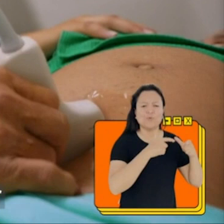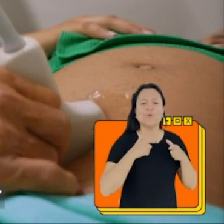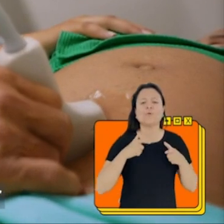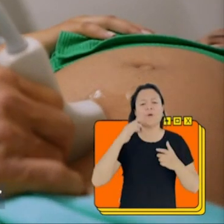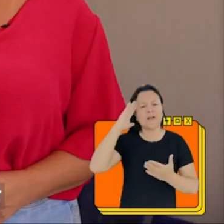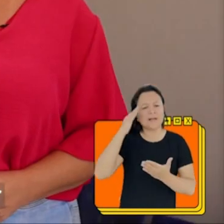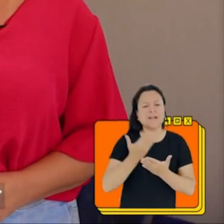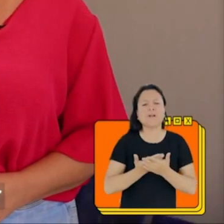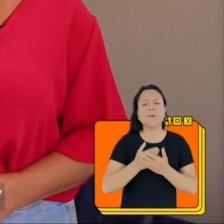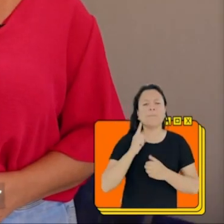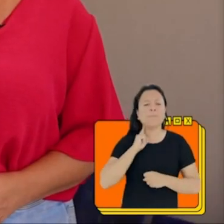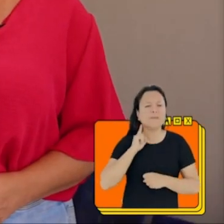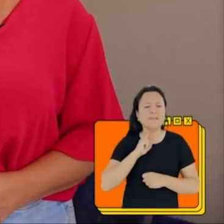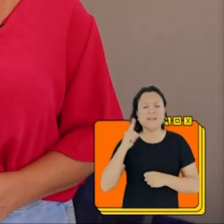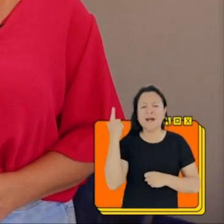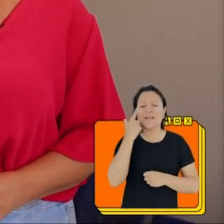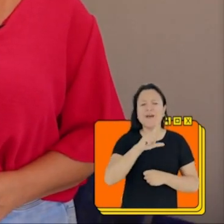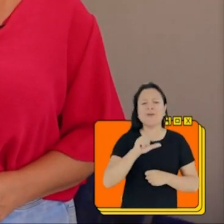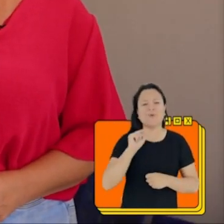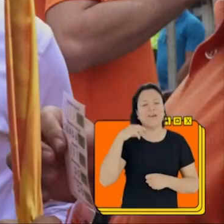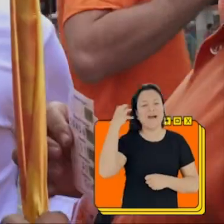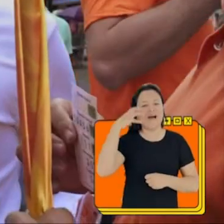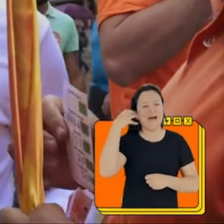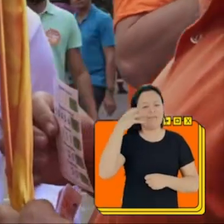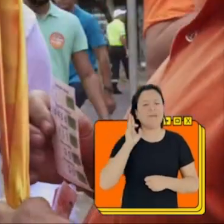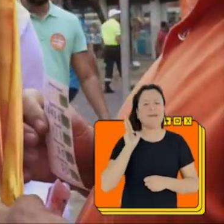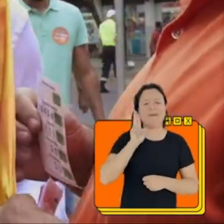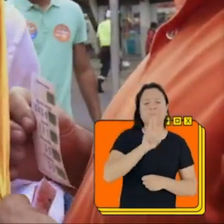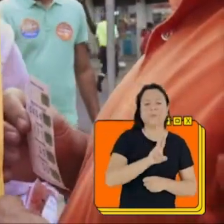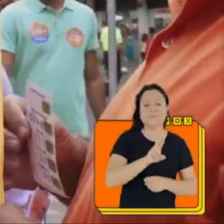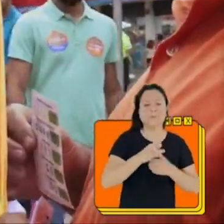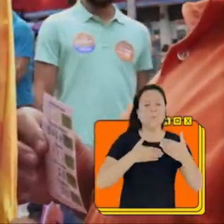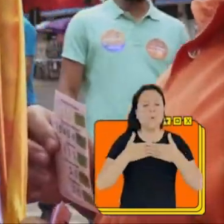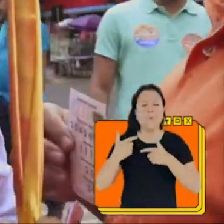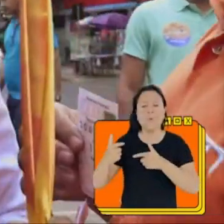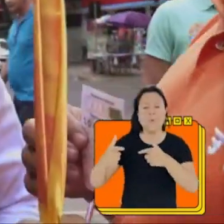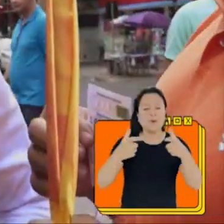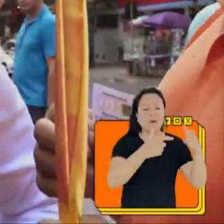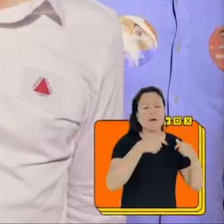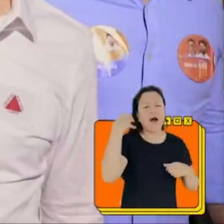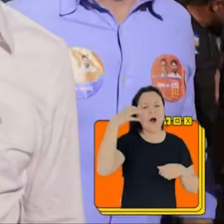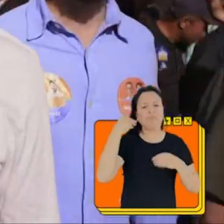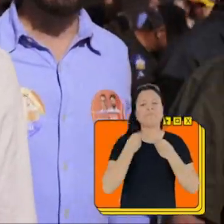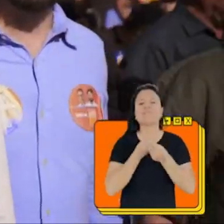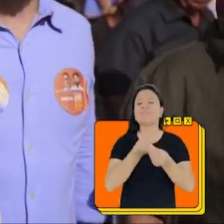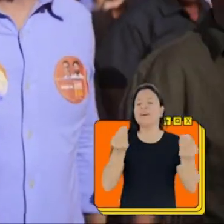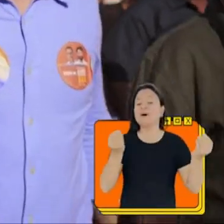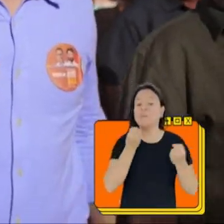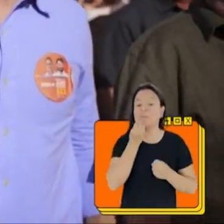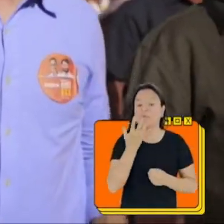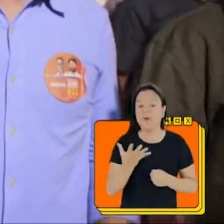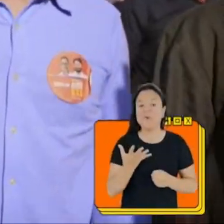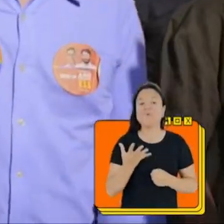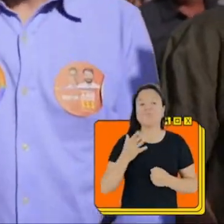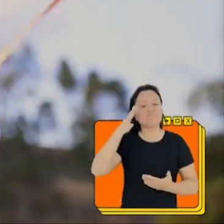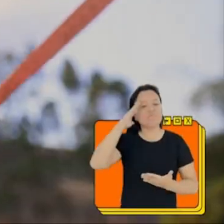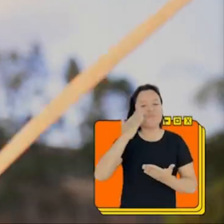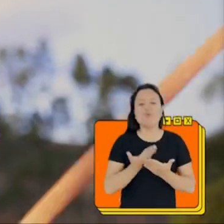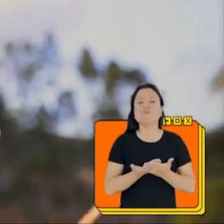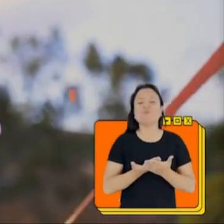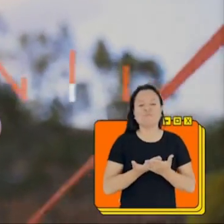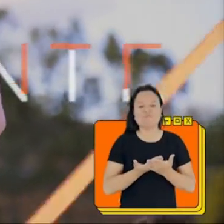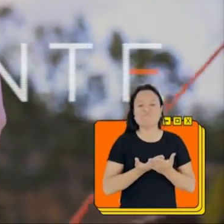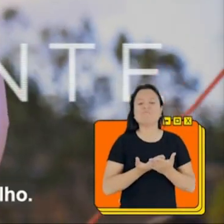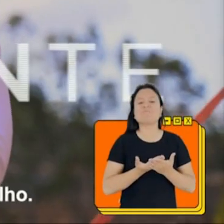acho que Minas só tem a ganhar com ele nos representando. E por onde ele passa, ele sempre deixa algo de bom. Essa